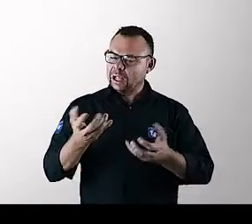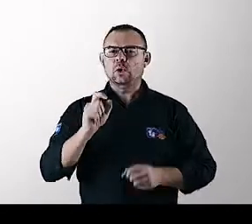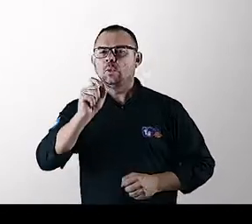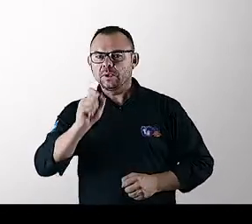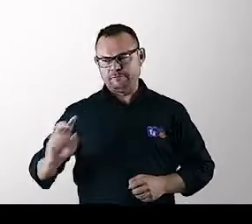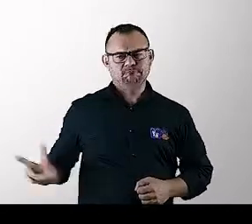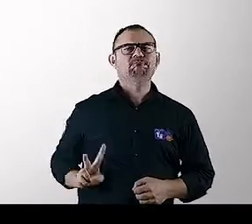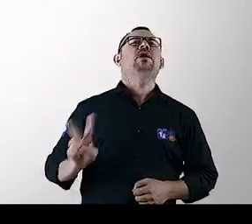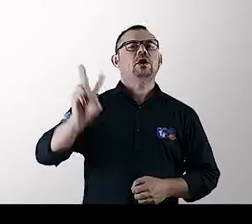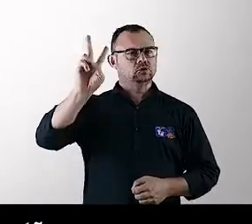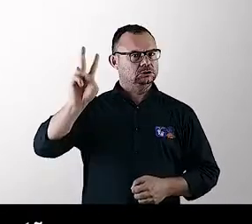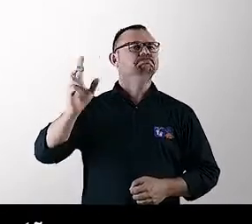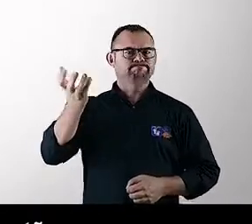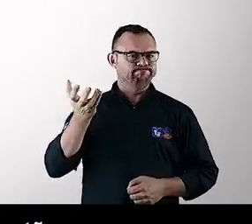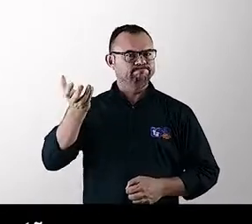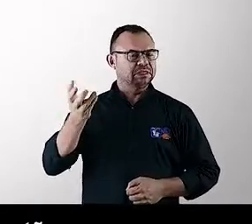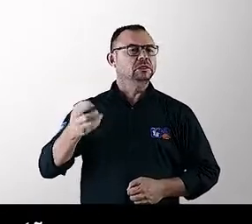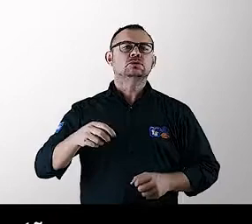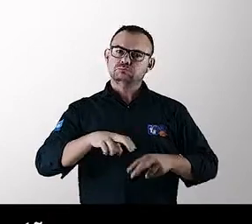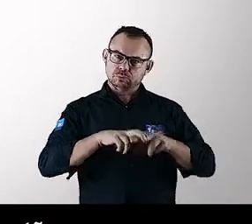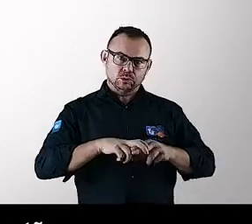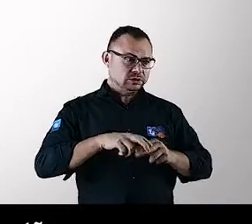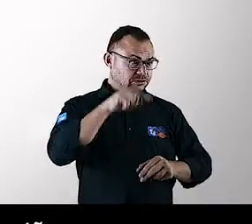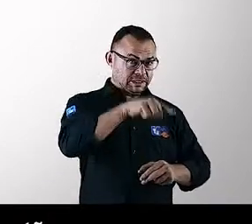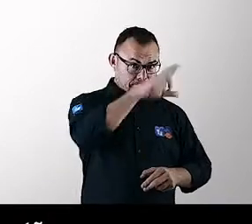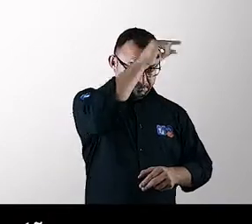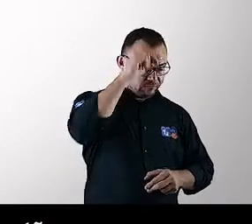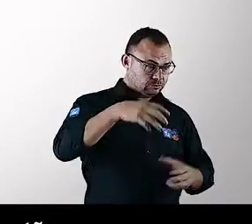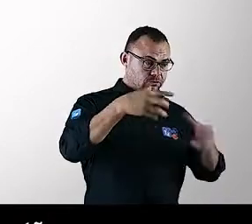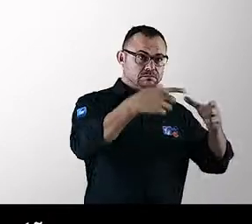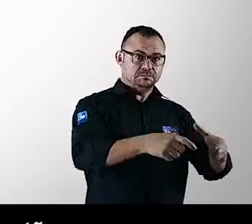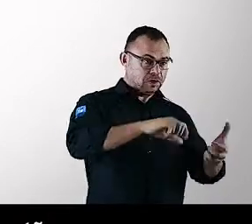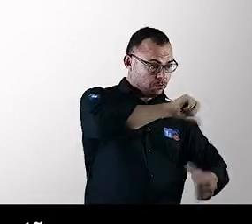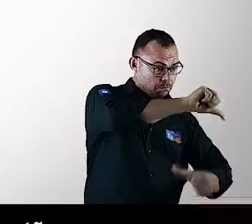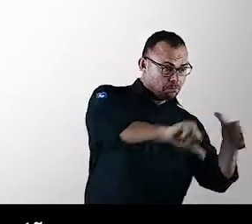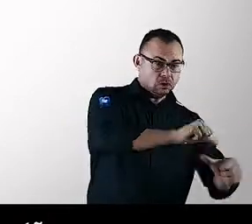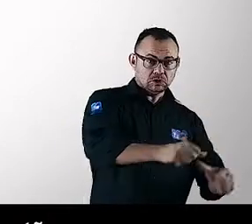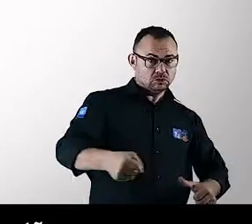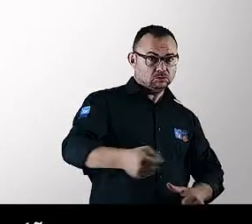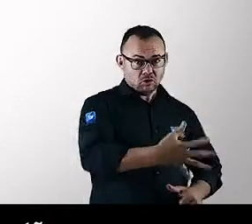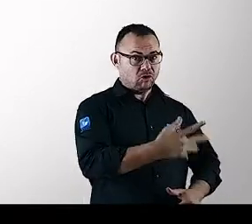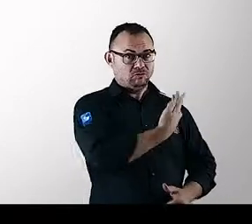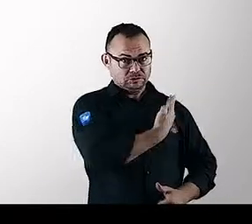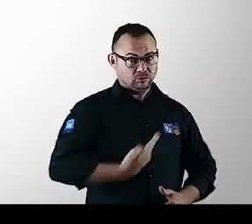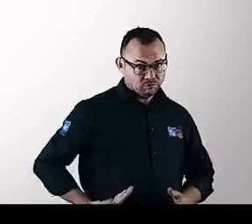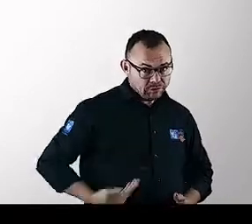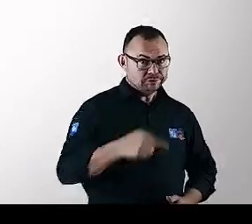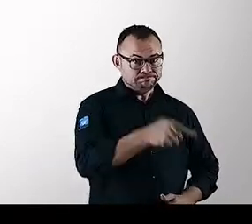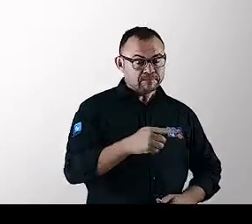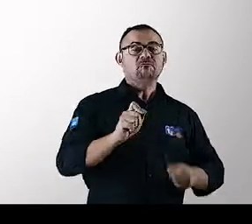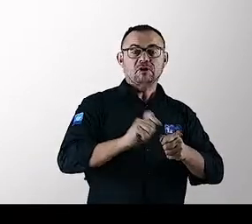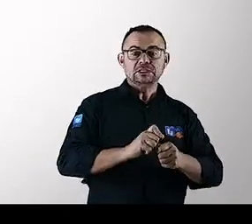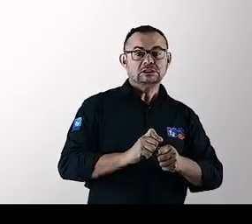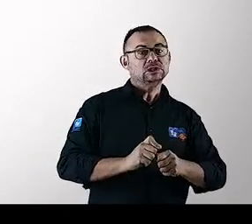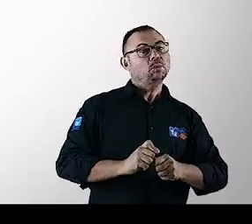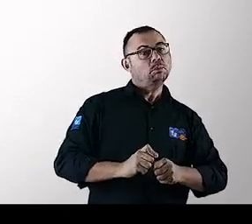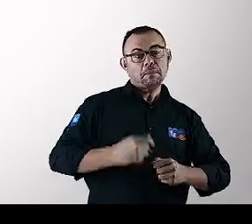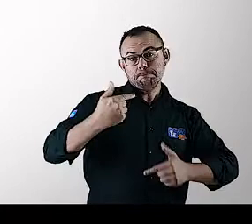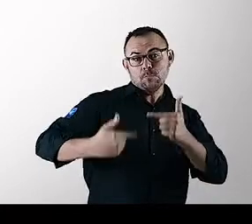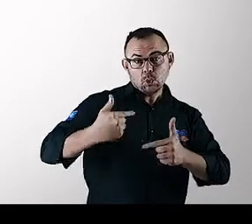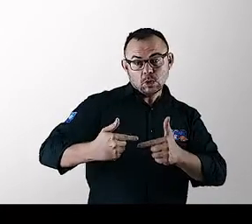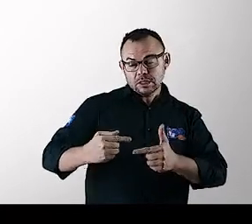querem ser valorizados. Na Prefeitura, ao mesmo tempo em que modernizaremos a gestão, teremos uma política de